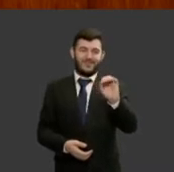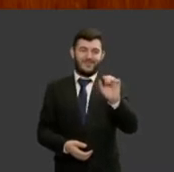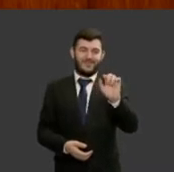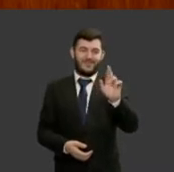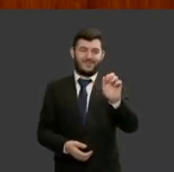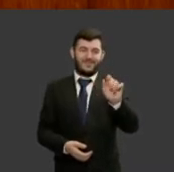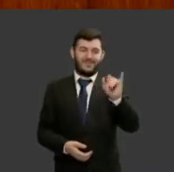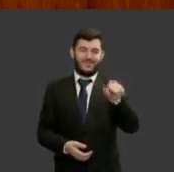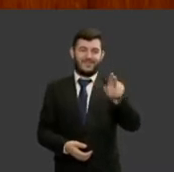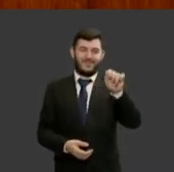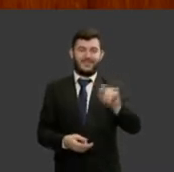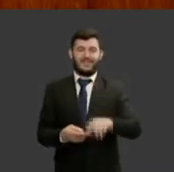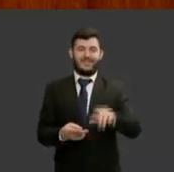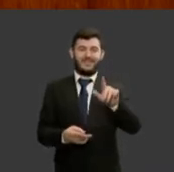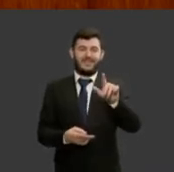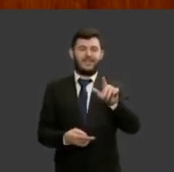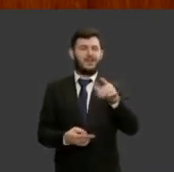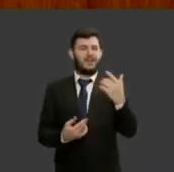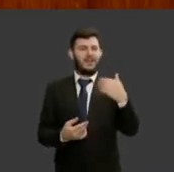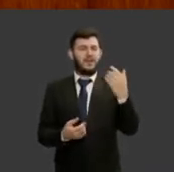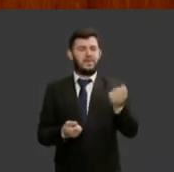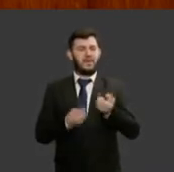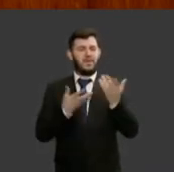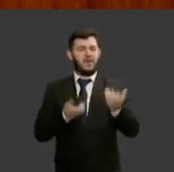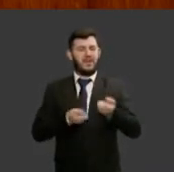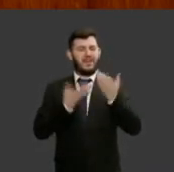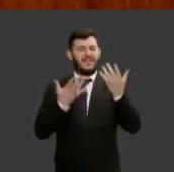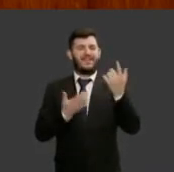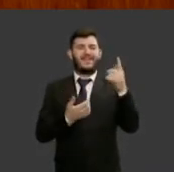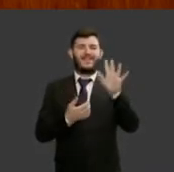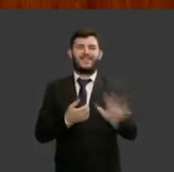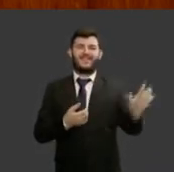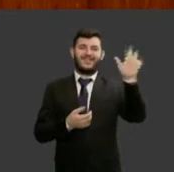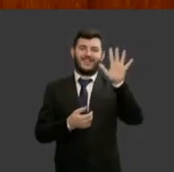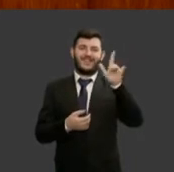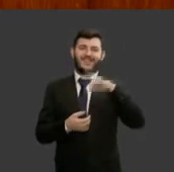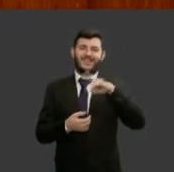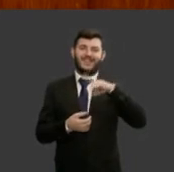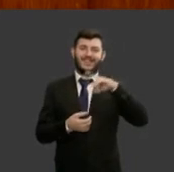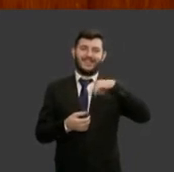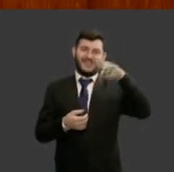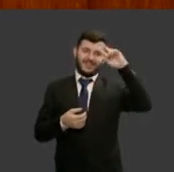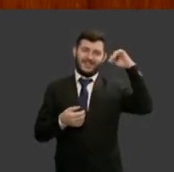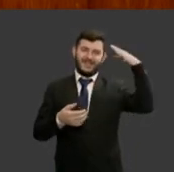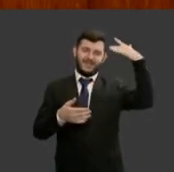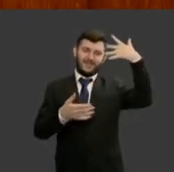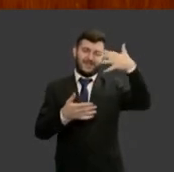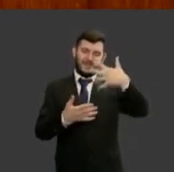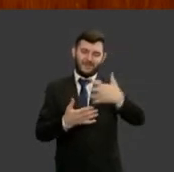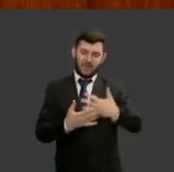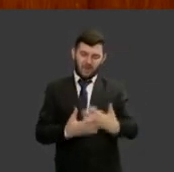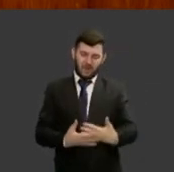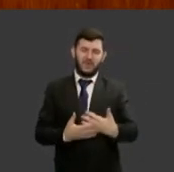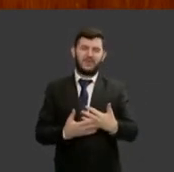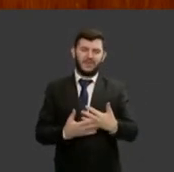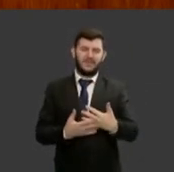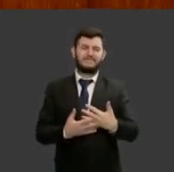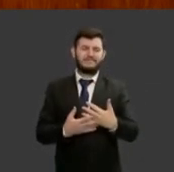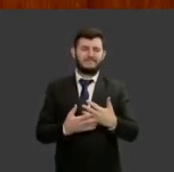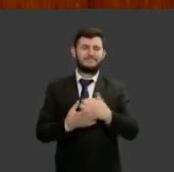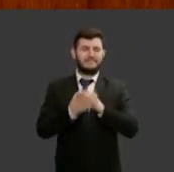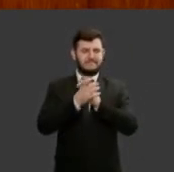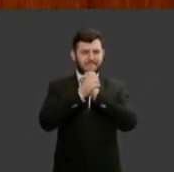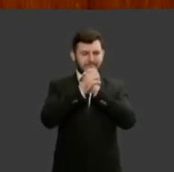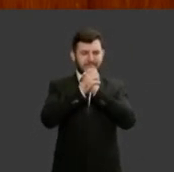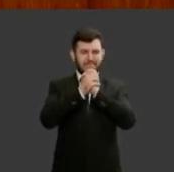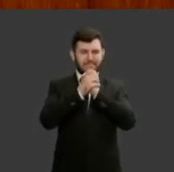né poetisa do sorrado saudosa memória saudosa memória e que era